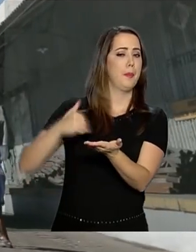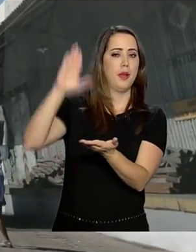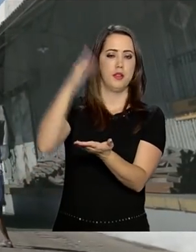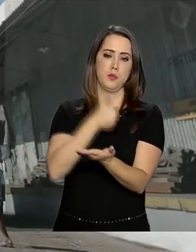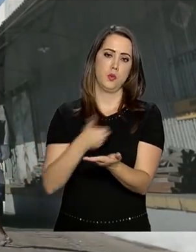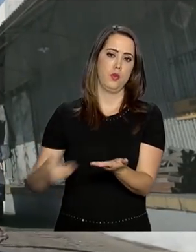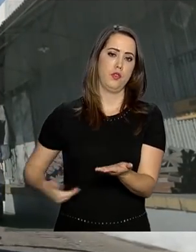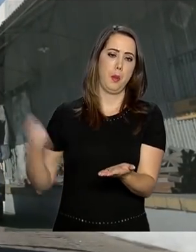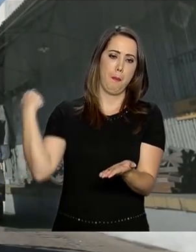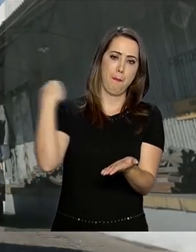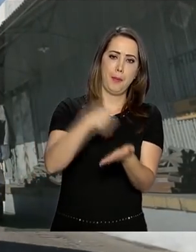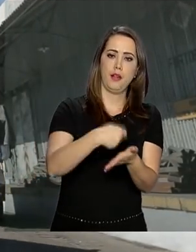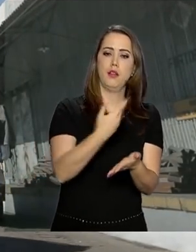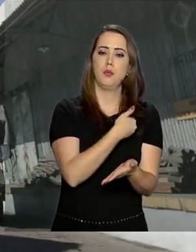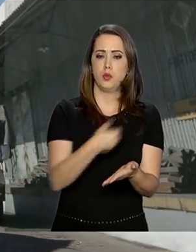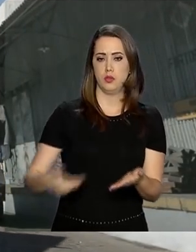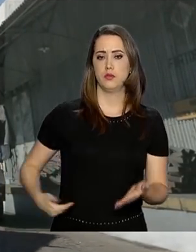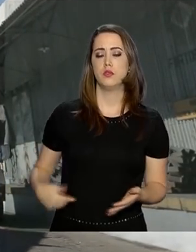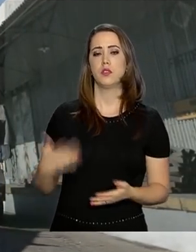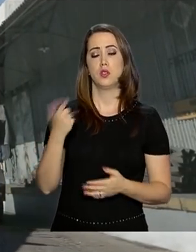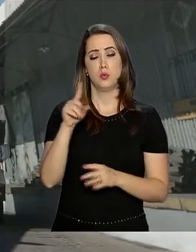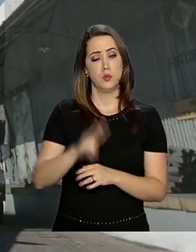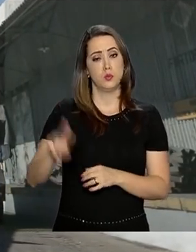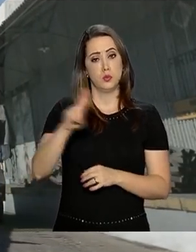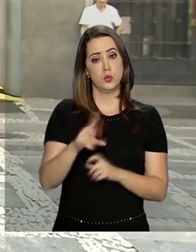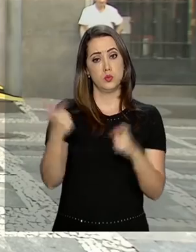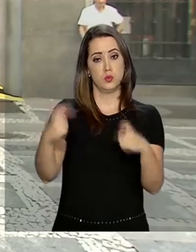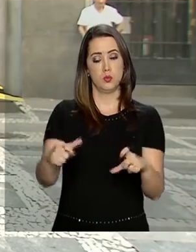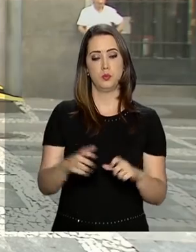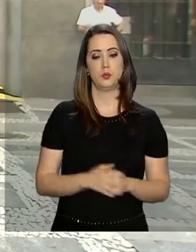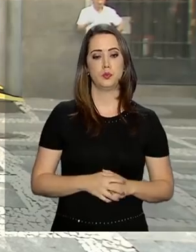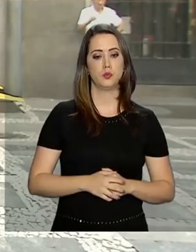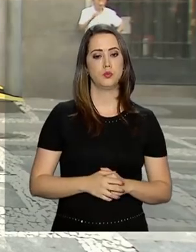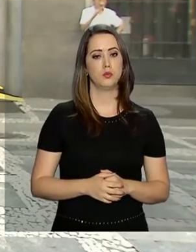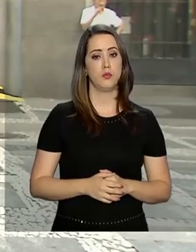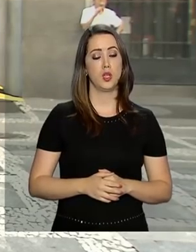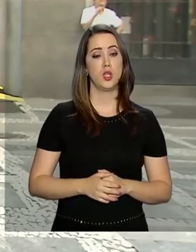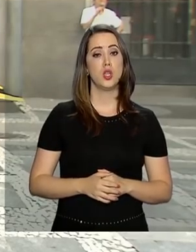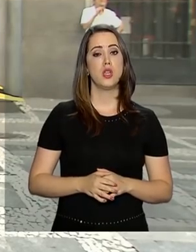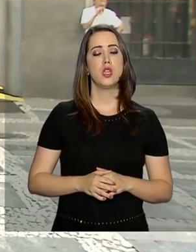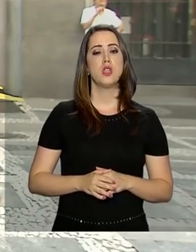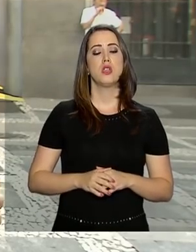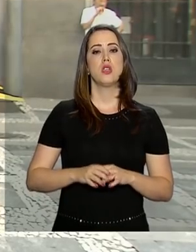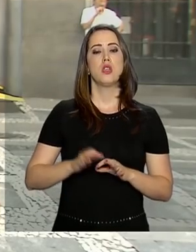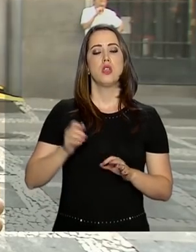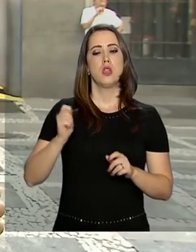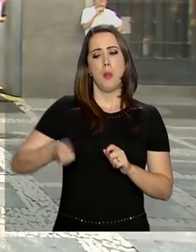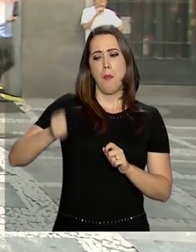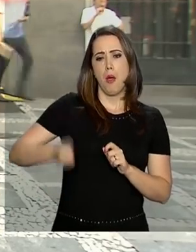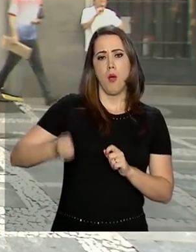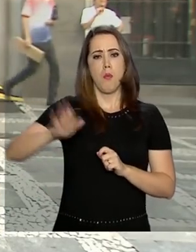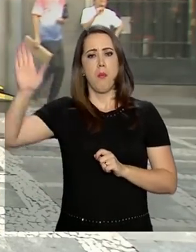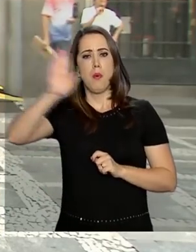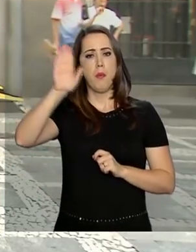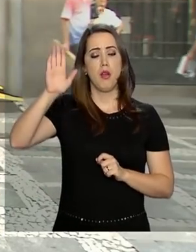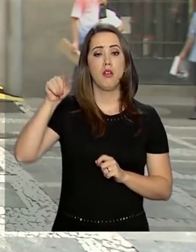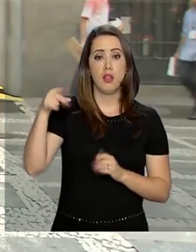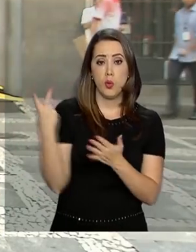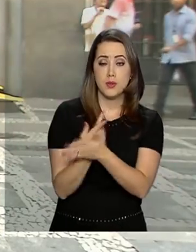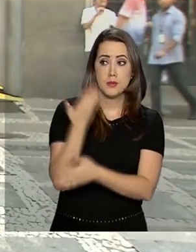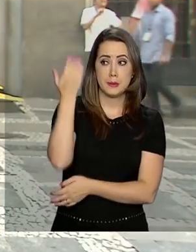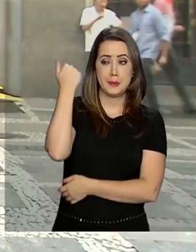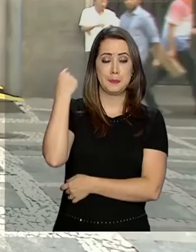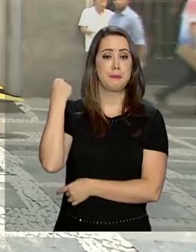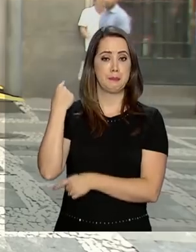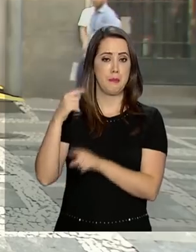diretamente ao governo federal pela exploração do espaço. No último leilão portuário ocorrido aqui na sede da B3, em São Paulo, no mês